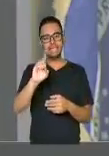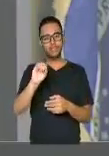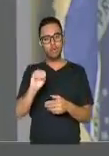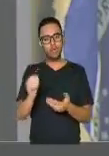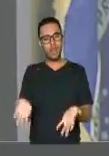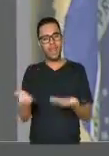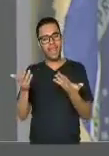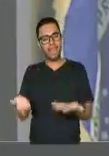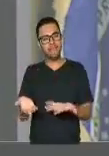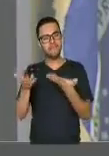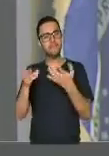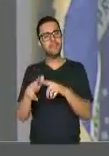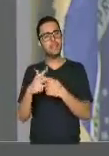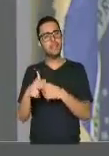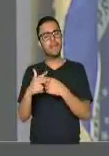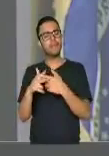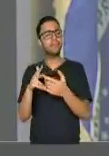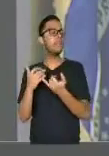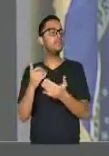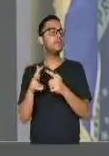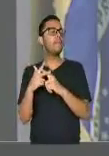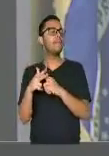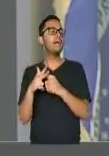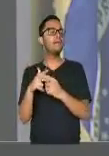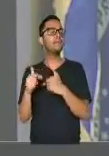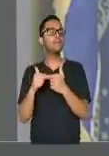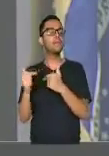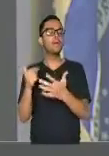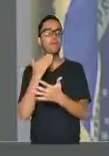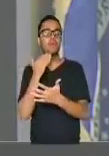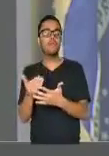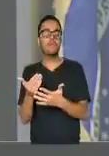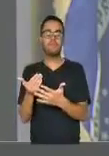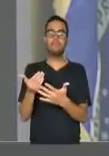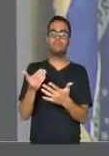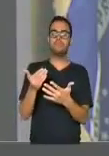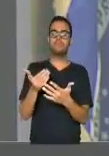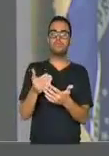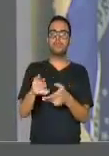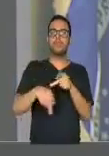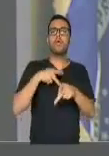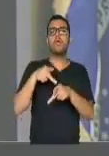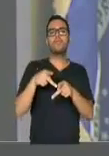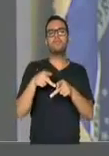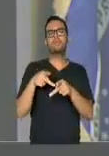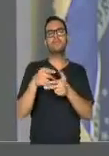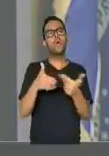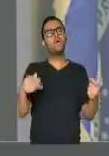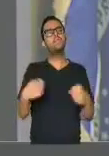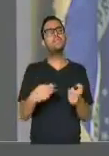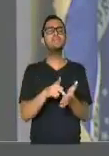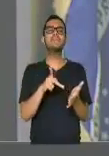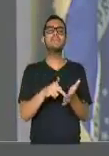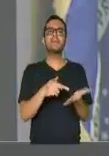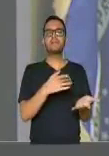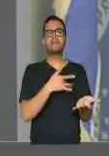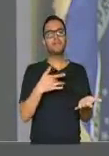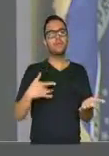e uma máquina que trabalhe para realmente aquilo que o Estado tem que trabalhar, saúde, educação,